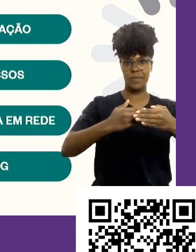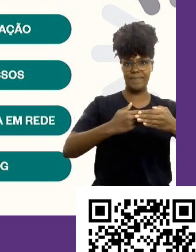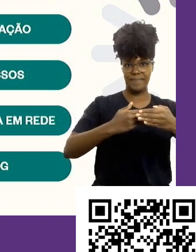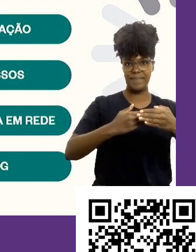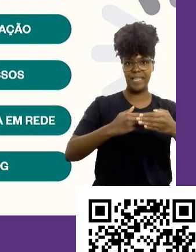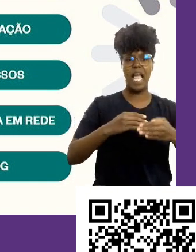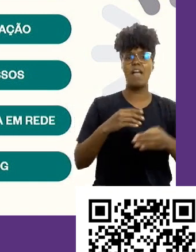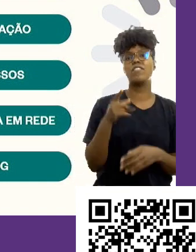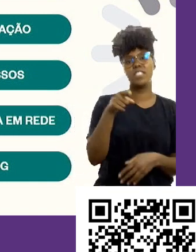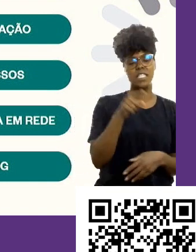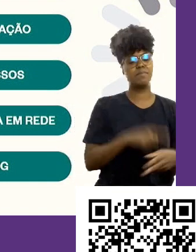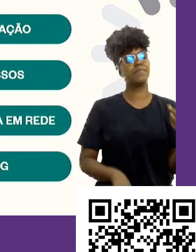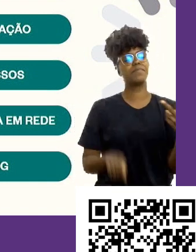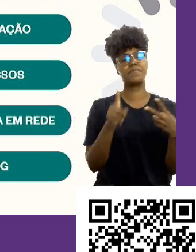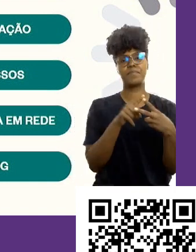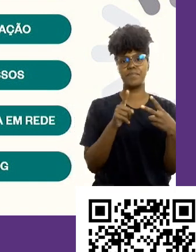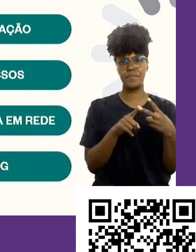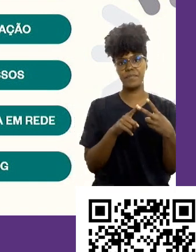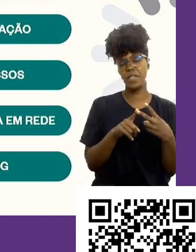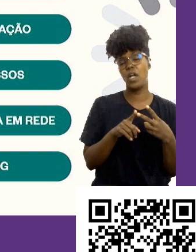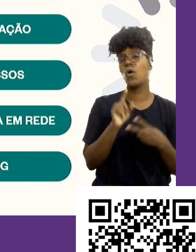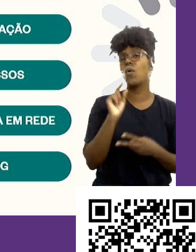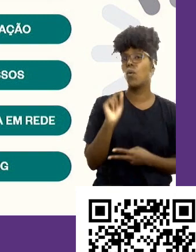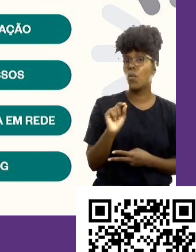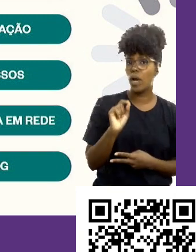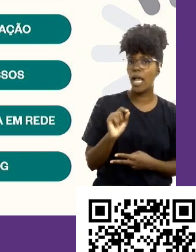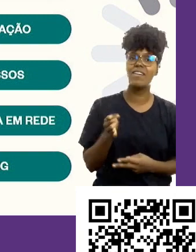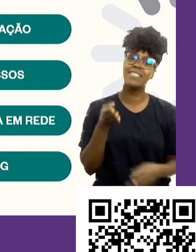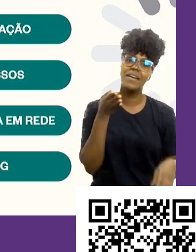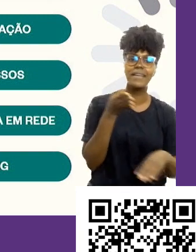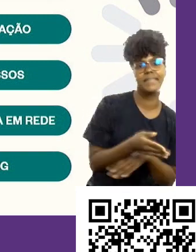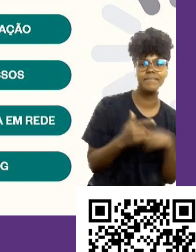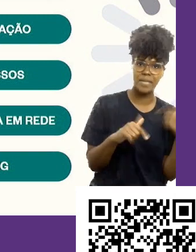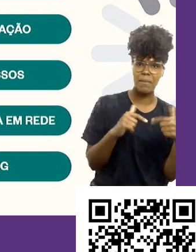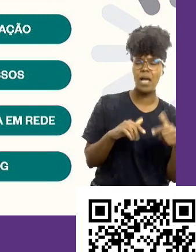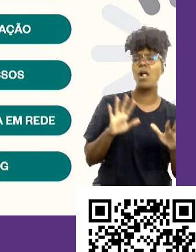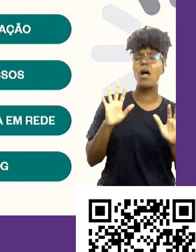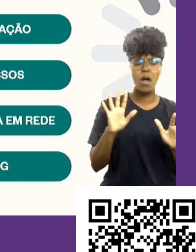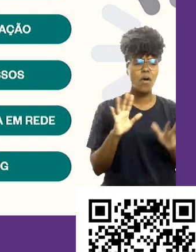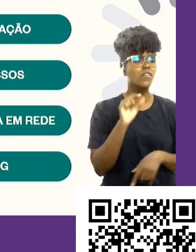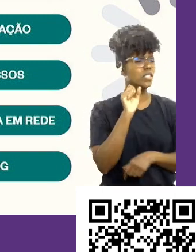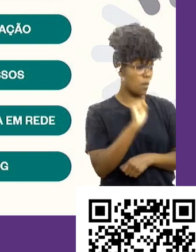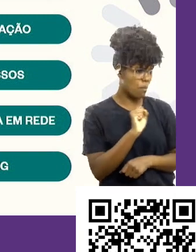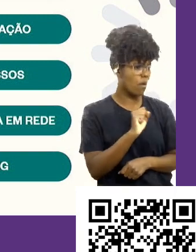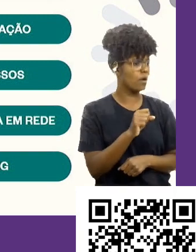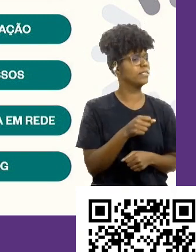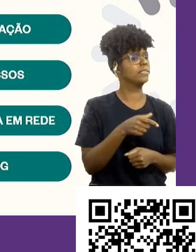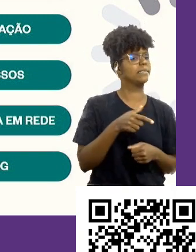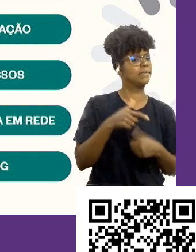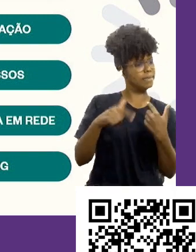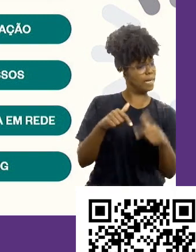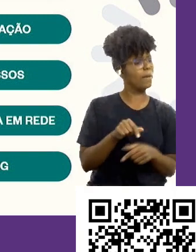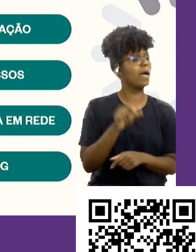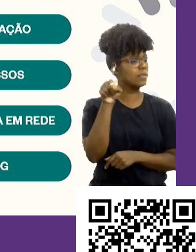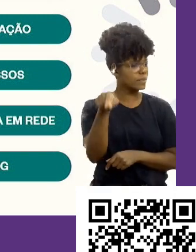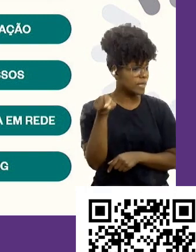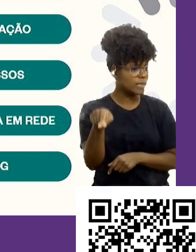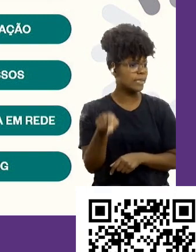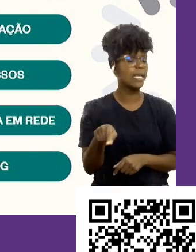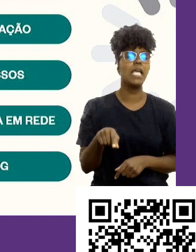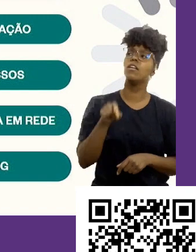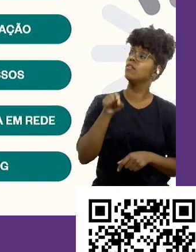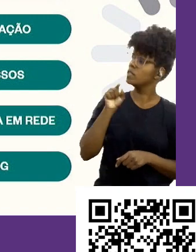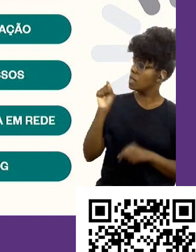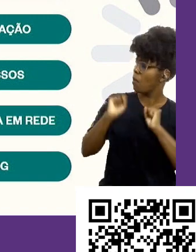entrar no trabalho e vai chegar lá no trabalho e tem Oi, você pode cuidar disso aqui. E você cuidar de tudo aquilo ali e tirar uma